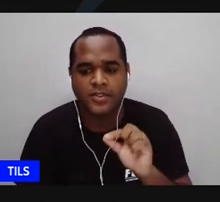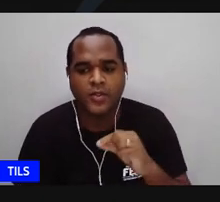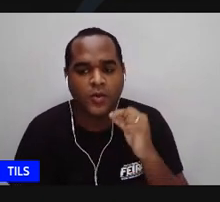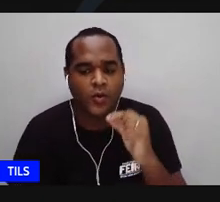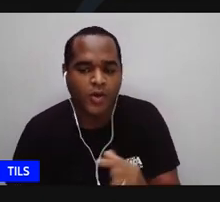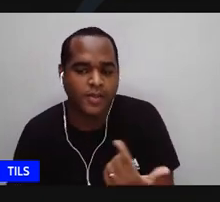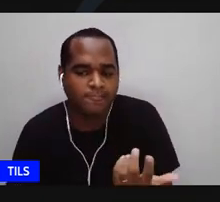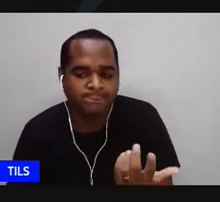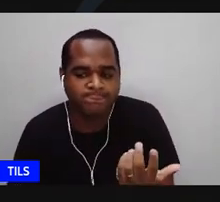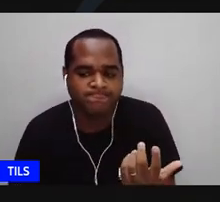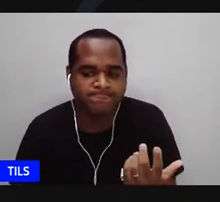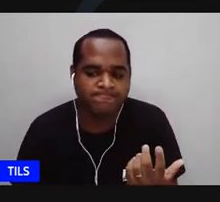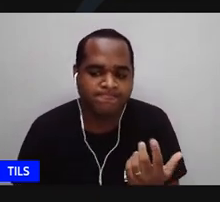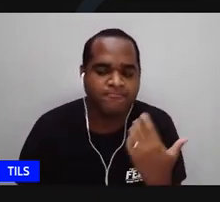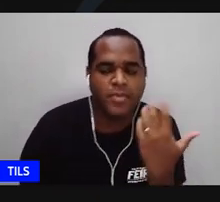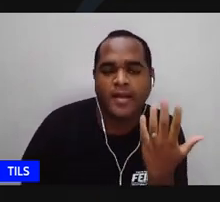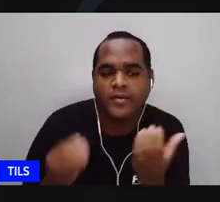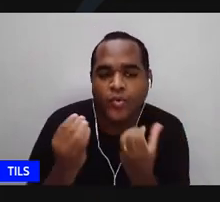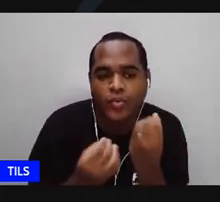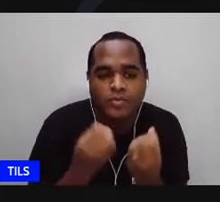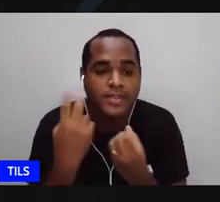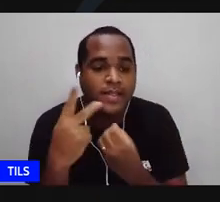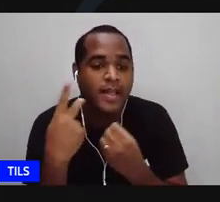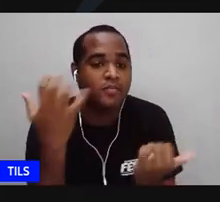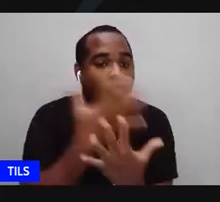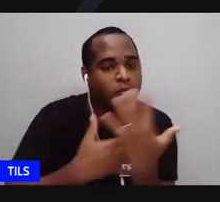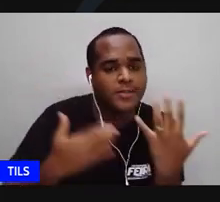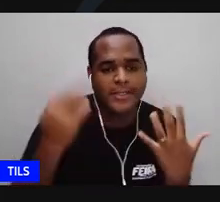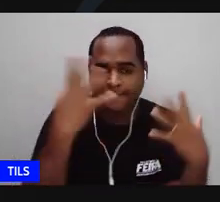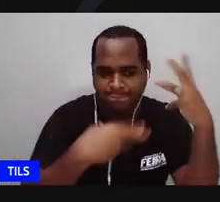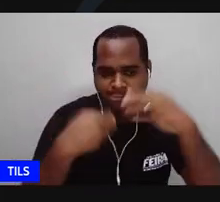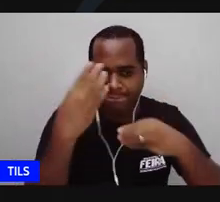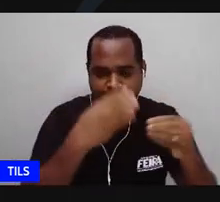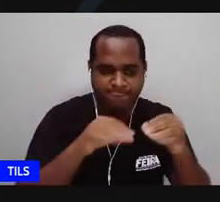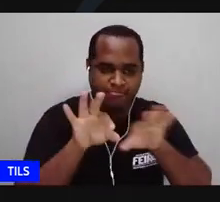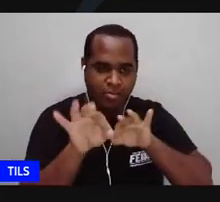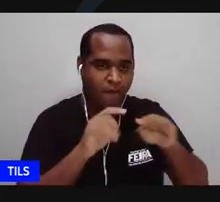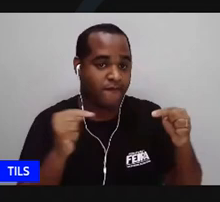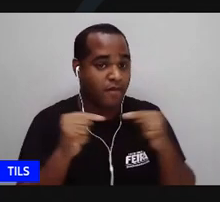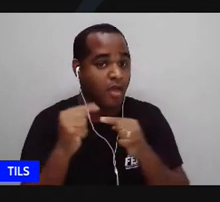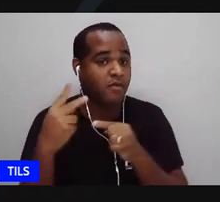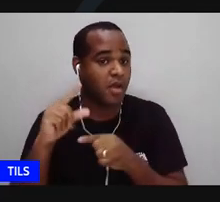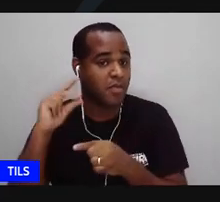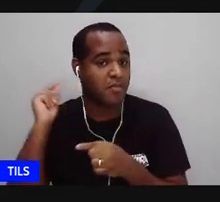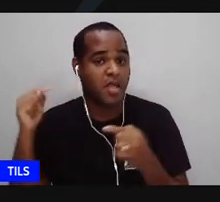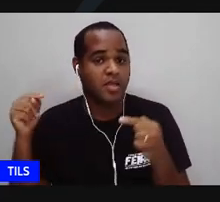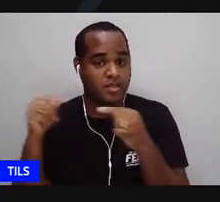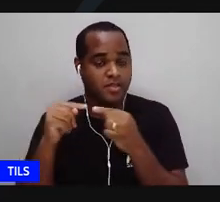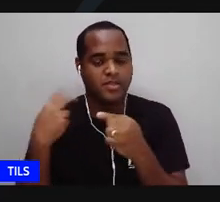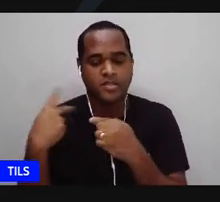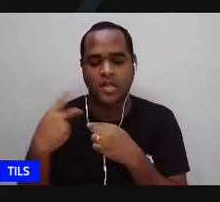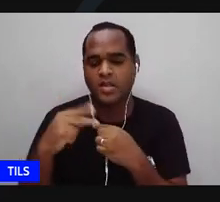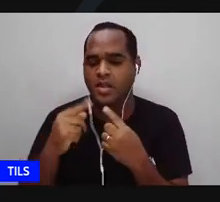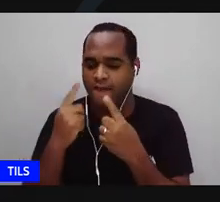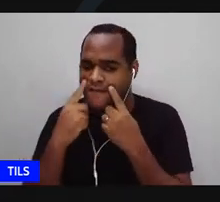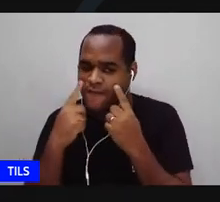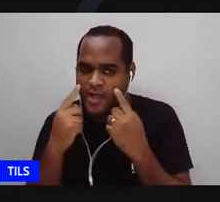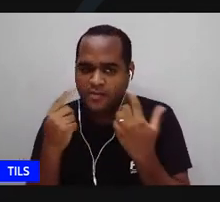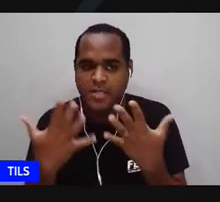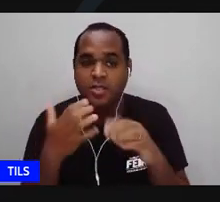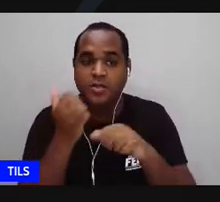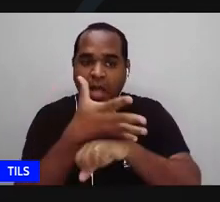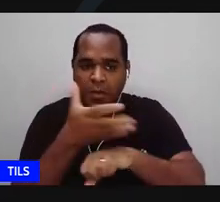que ela solta a voz santa lindamente no ritmo do período ela diz você chega de